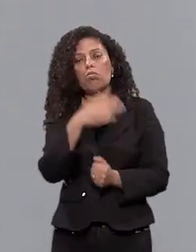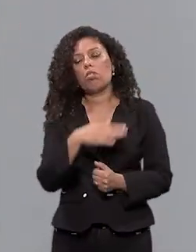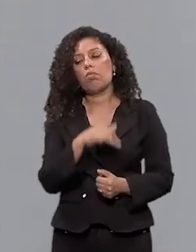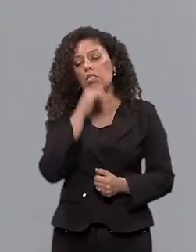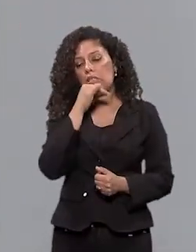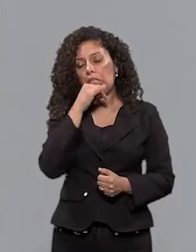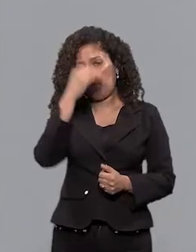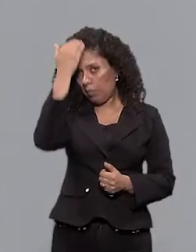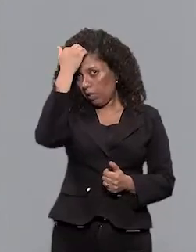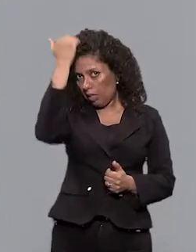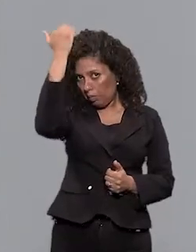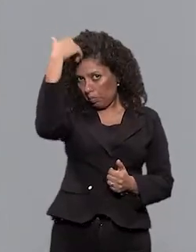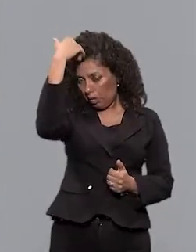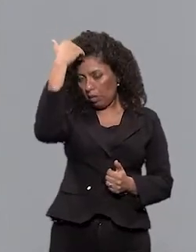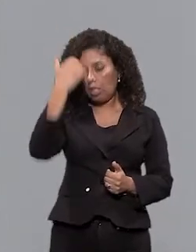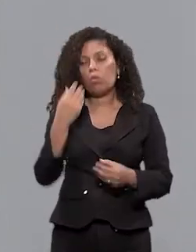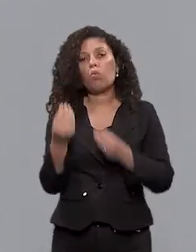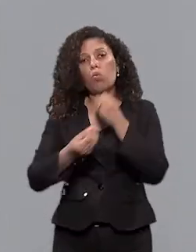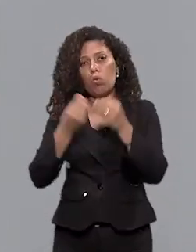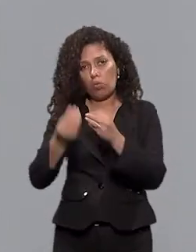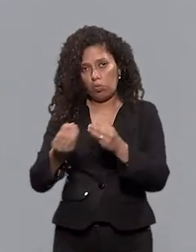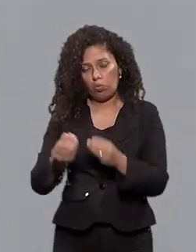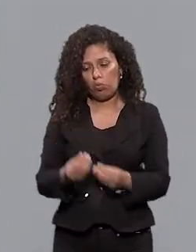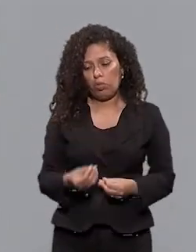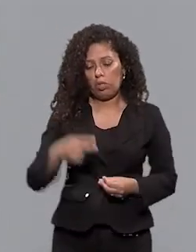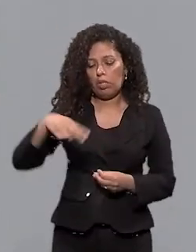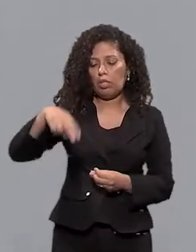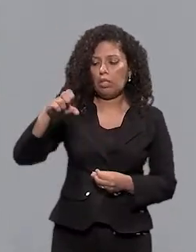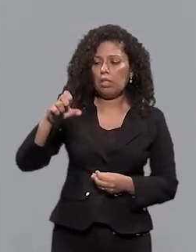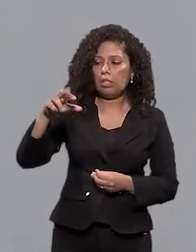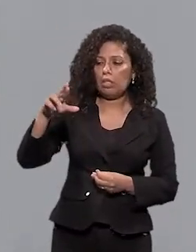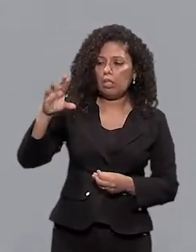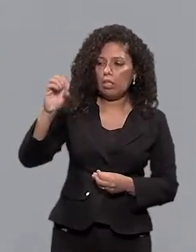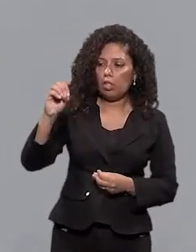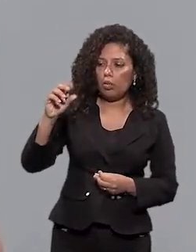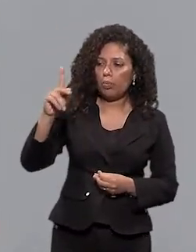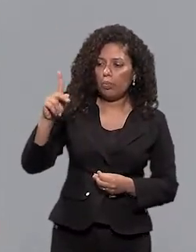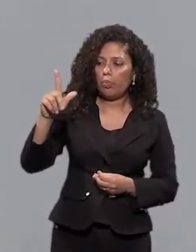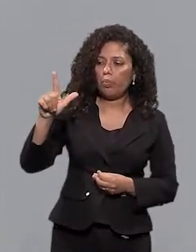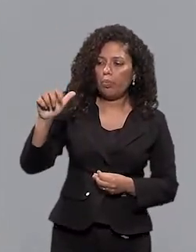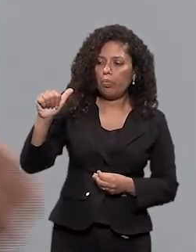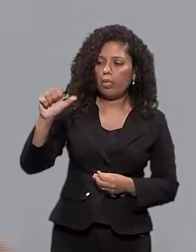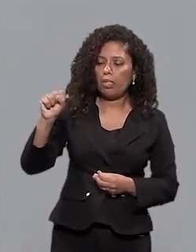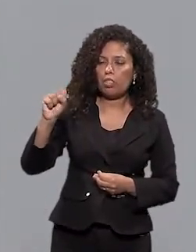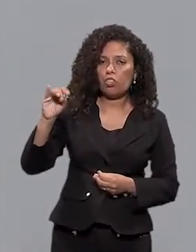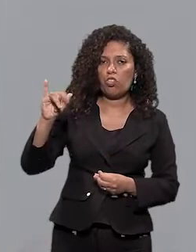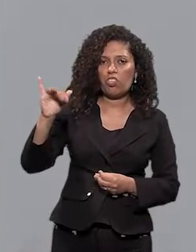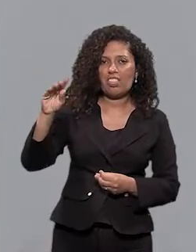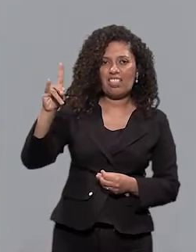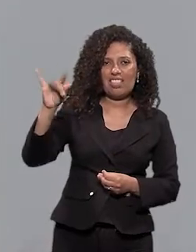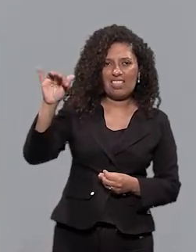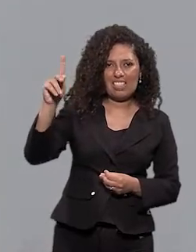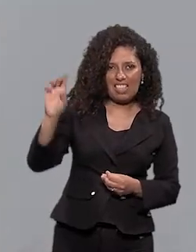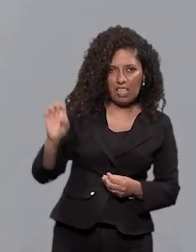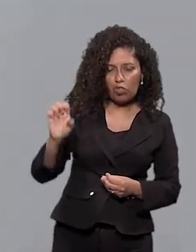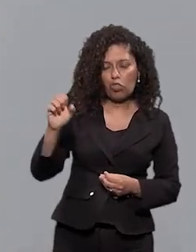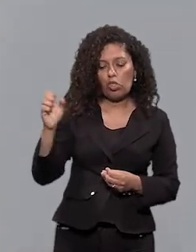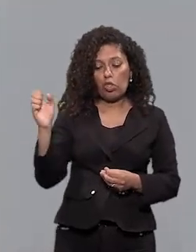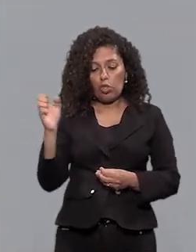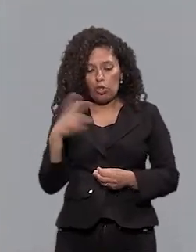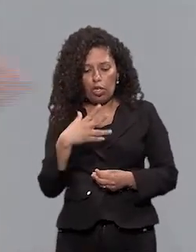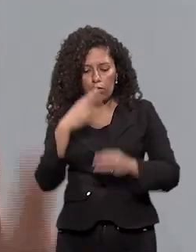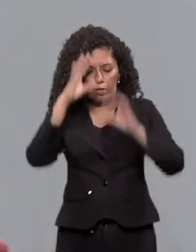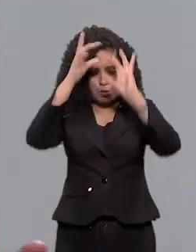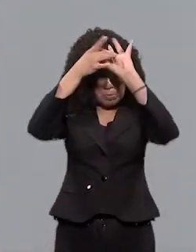coisa que é muito interessante Que é a neuroplasticidade Que é a criação de novos circuitos De novas conexões